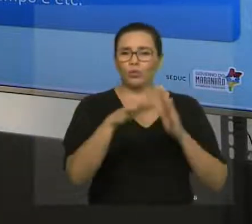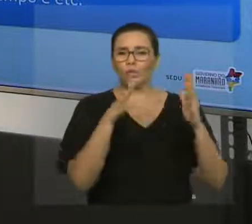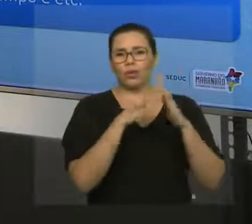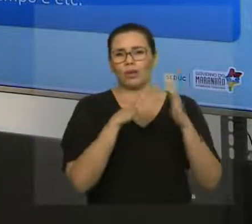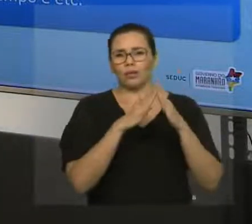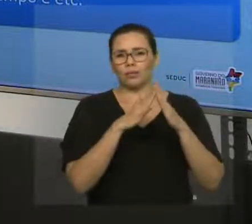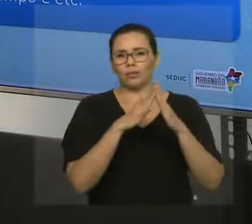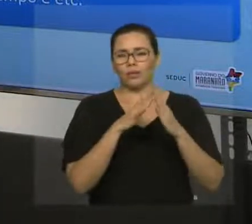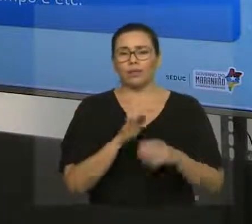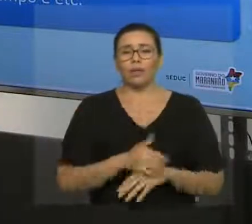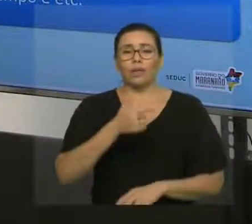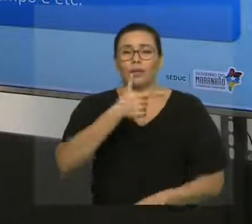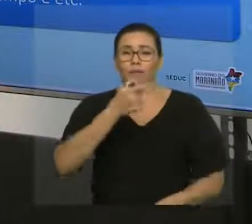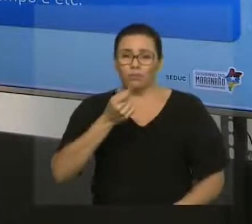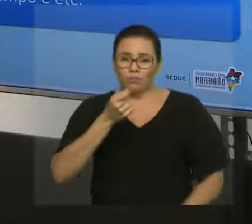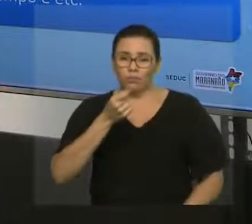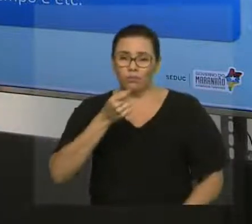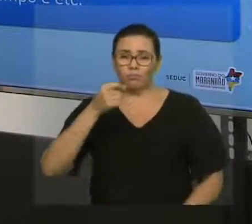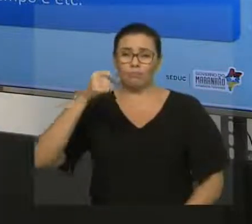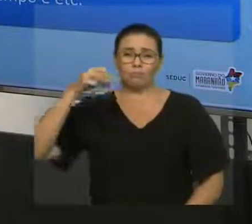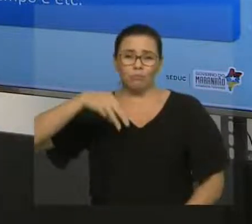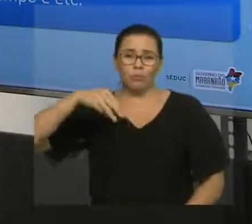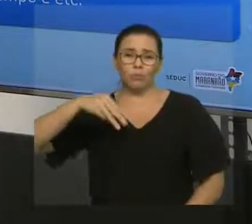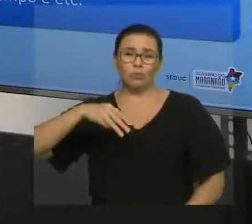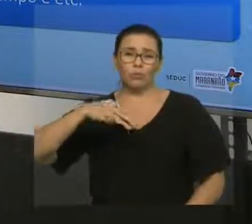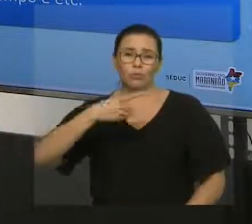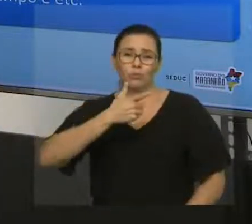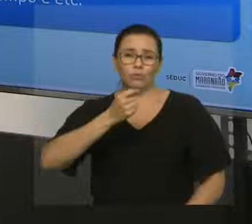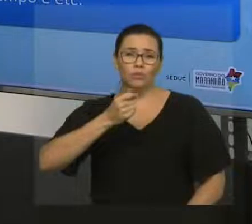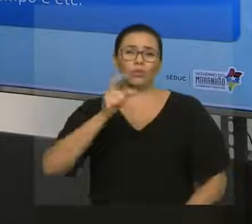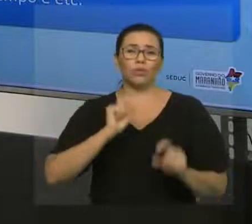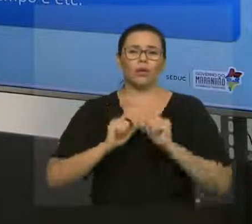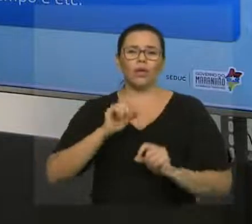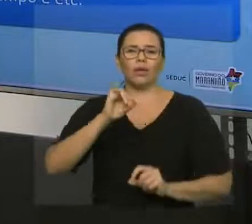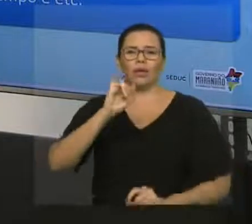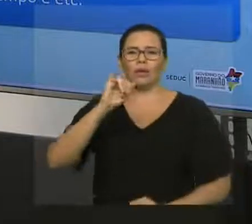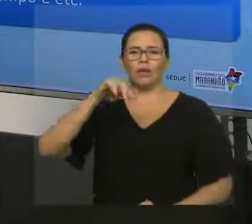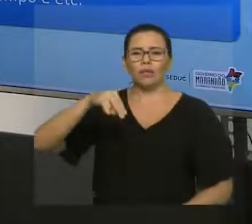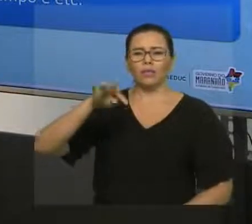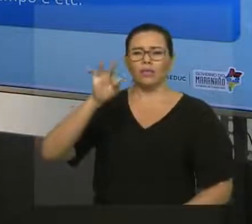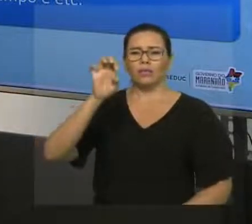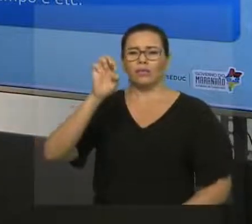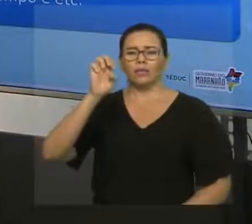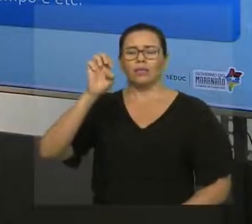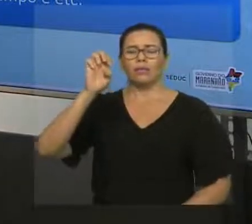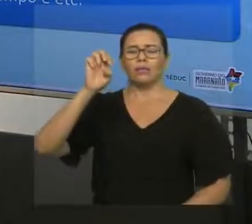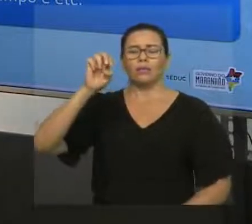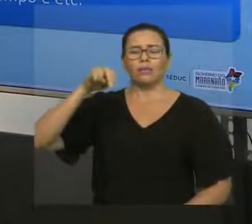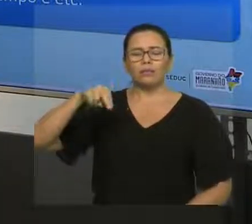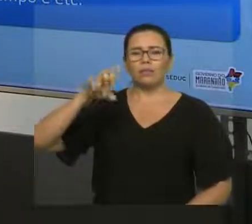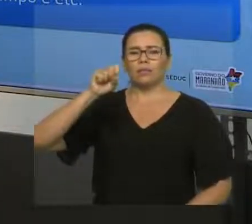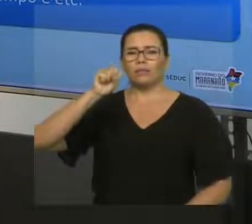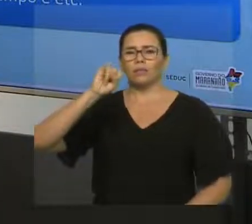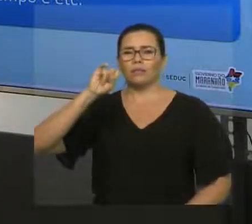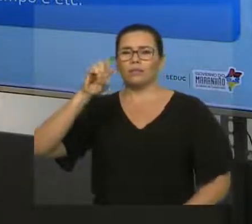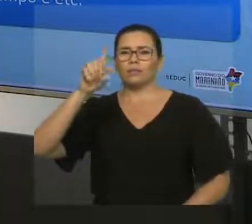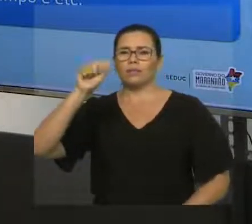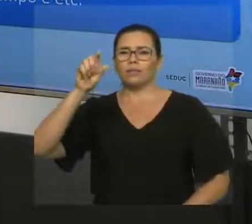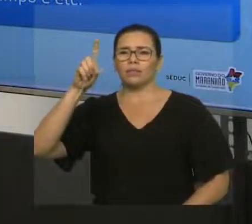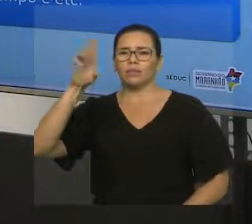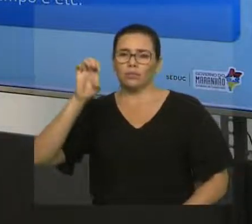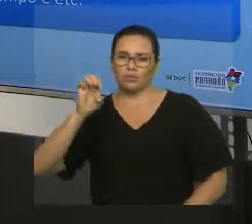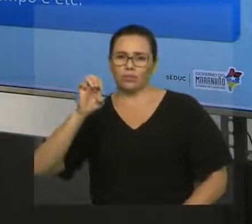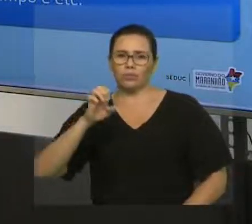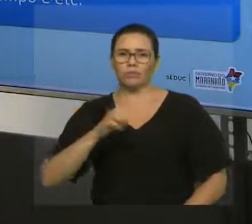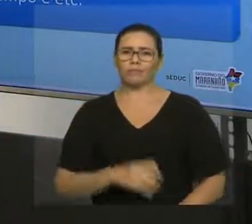intensidade. Mas só a intensidade já caracteriza a grandeza. Que grandeza é essa que a gente está falando? É o tempo. Então, 20